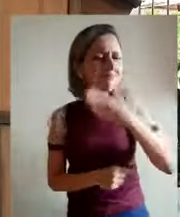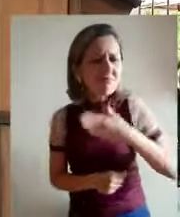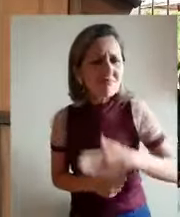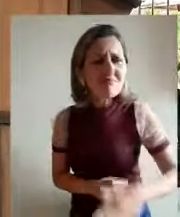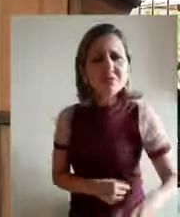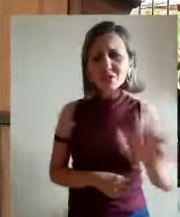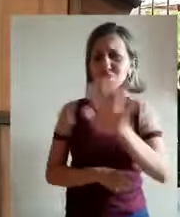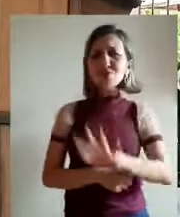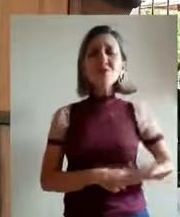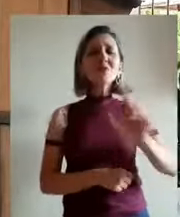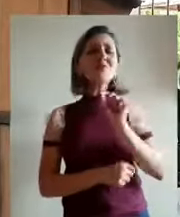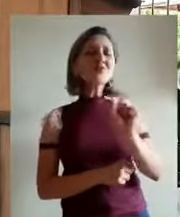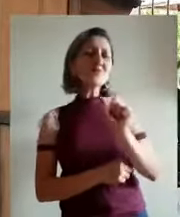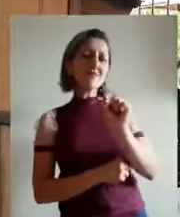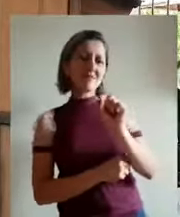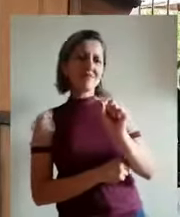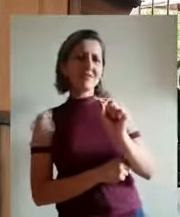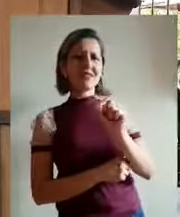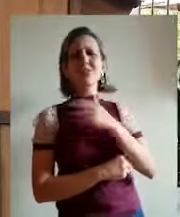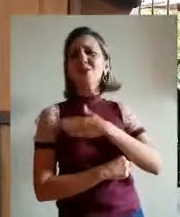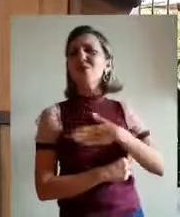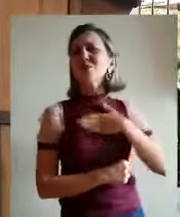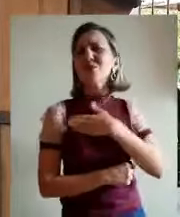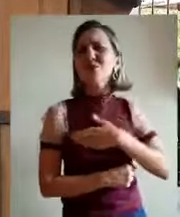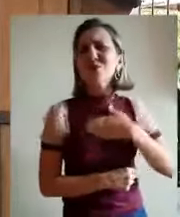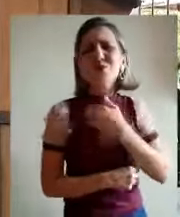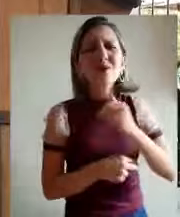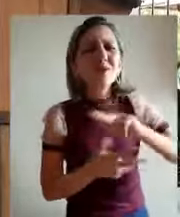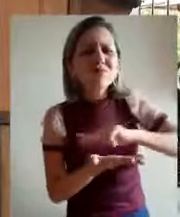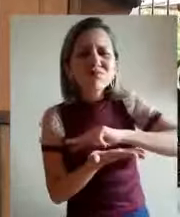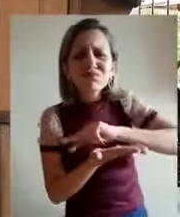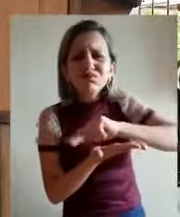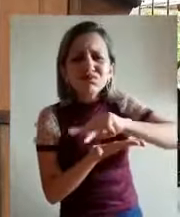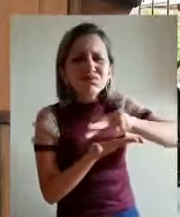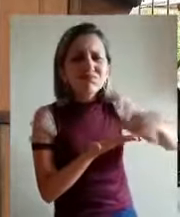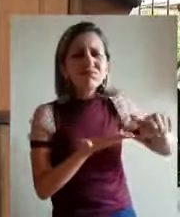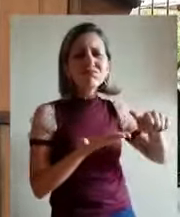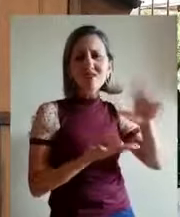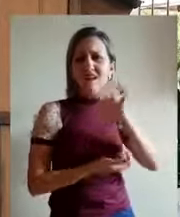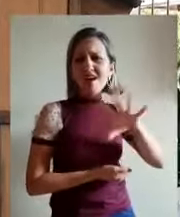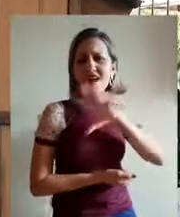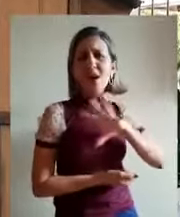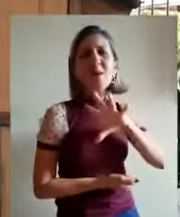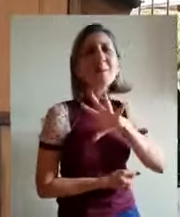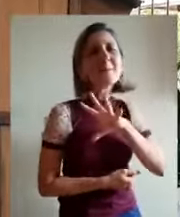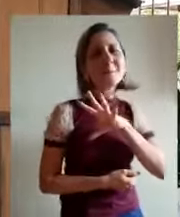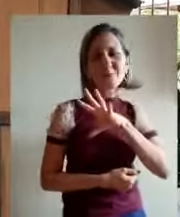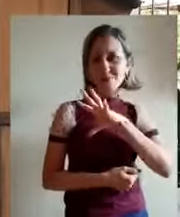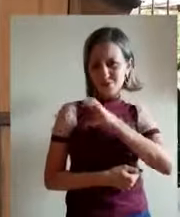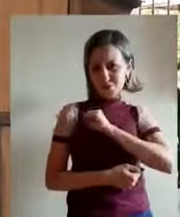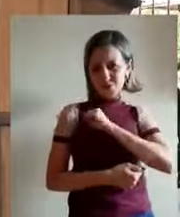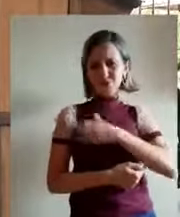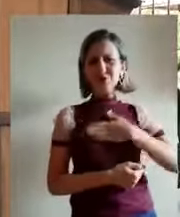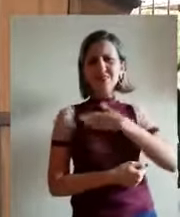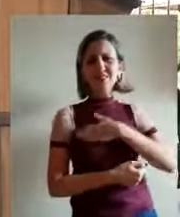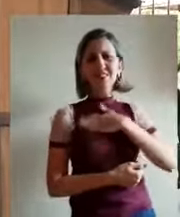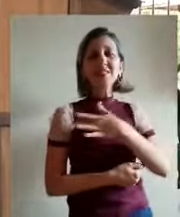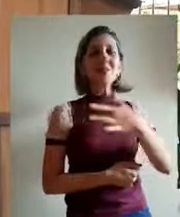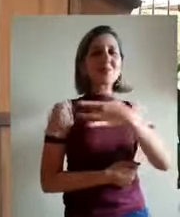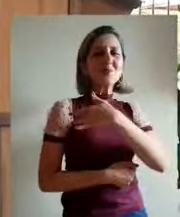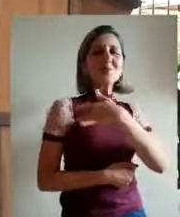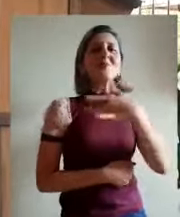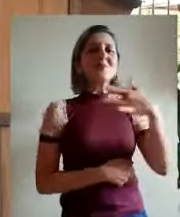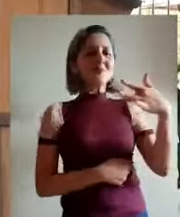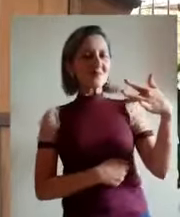Moquinha, eu desejo tanta coisa, eu desejo muito amor, eu desejo muita saúde,